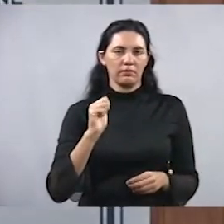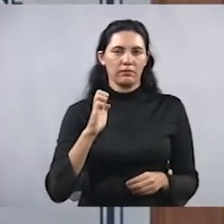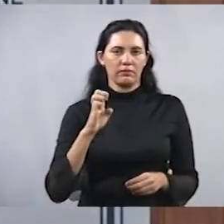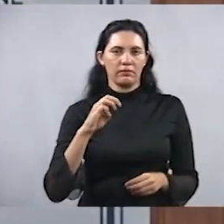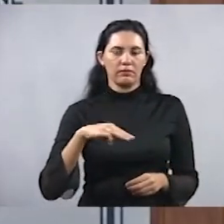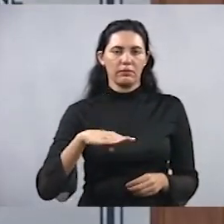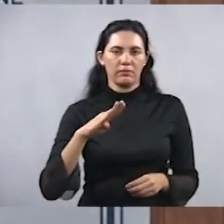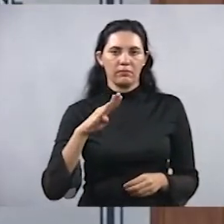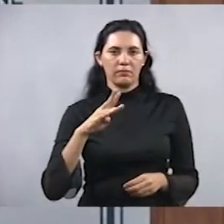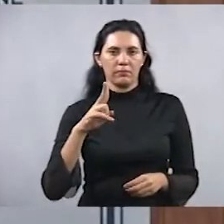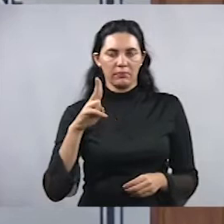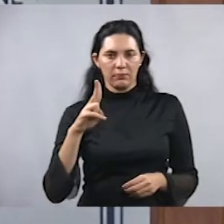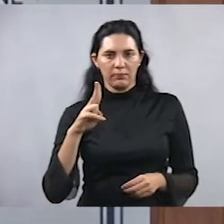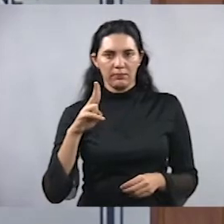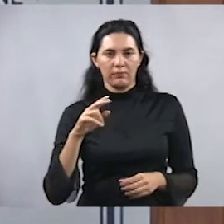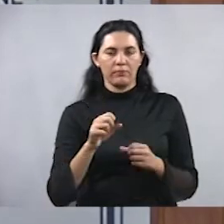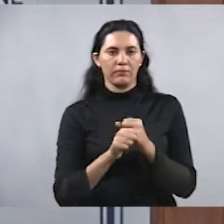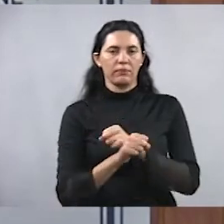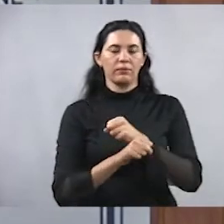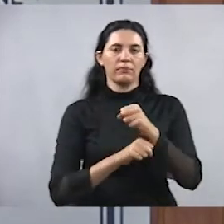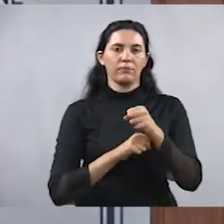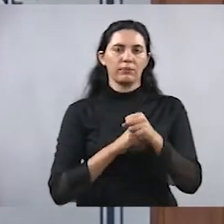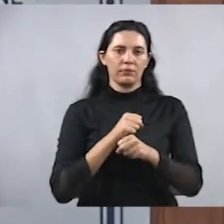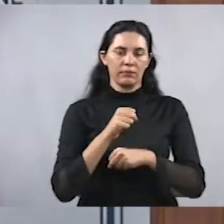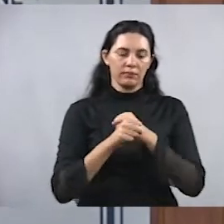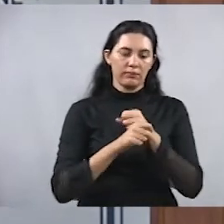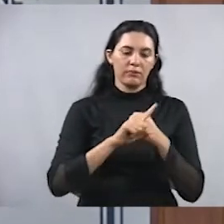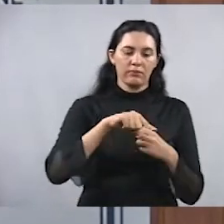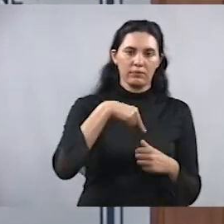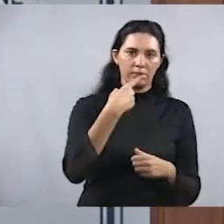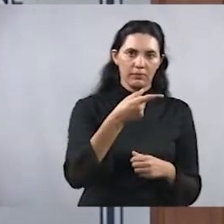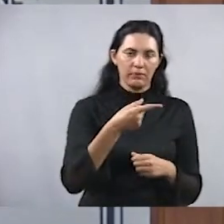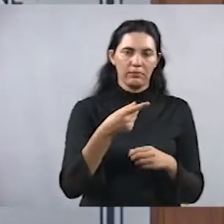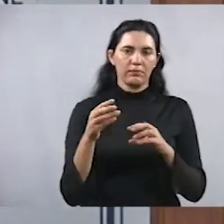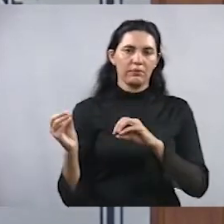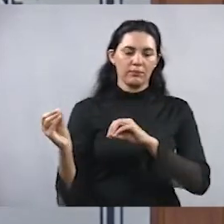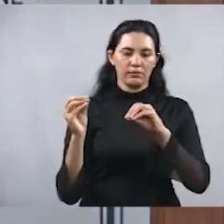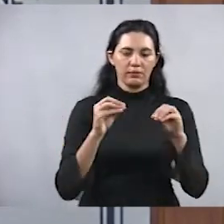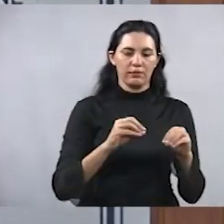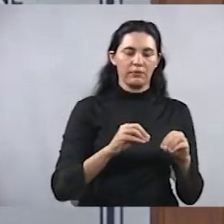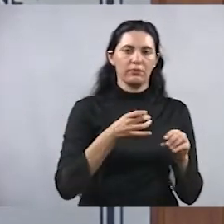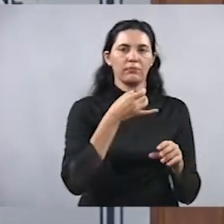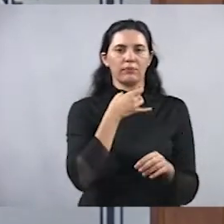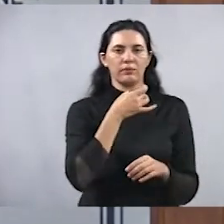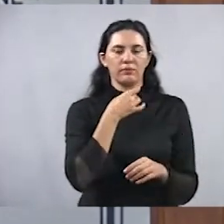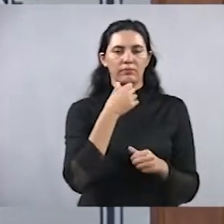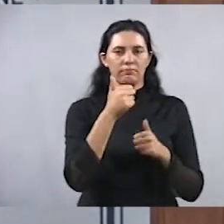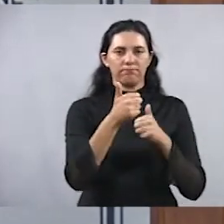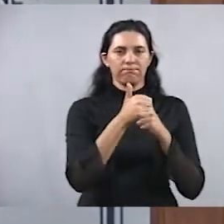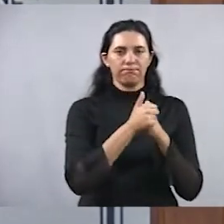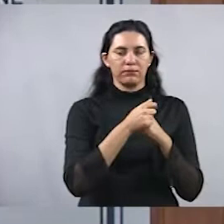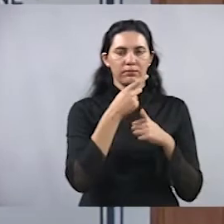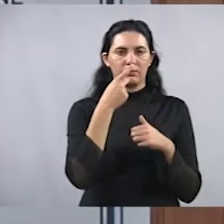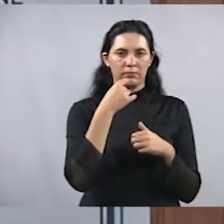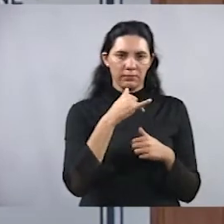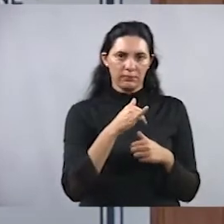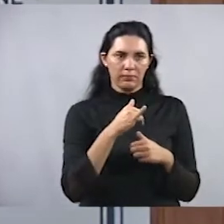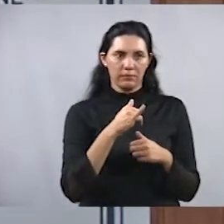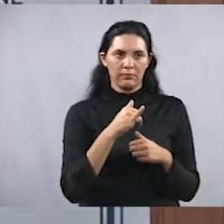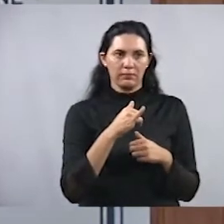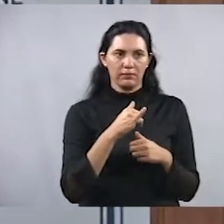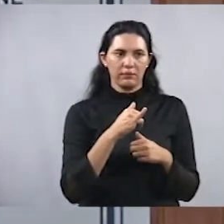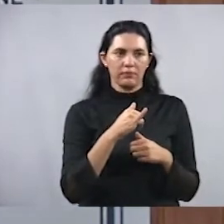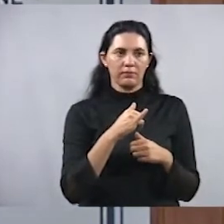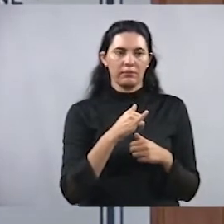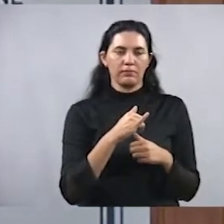E um ano depois, mudou-se para Marília, para ficar mais perto dos seus pais, que também tinham vindo